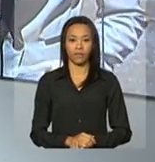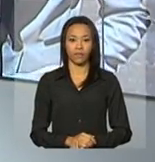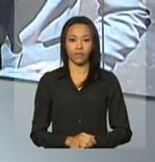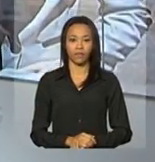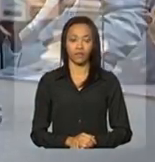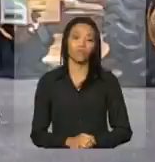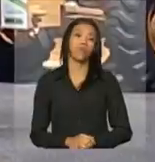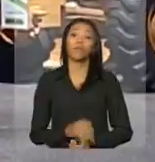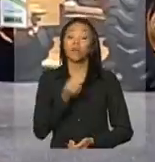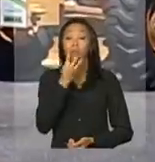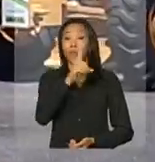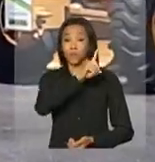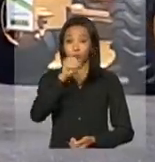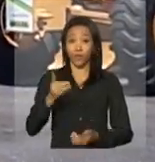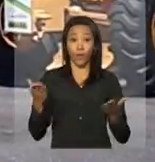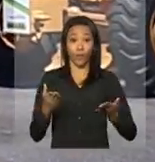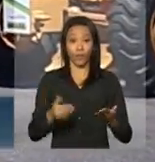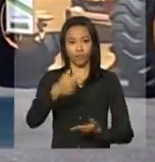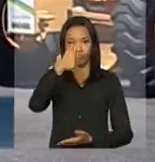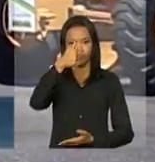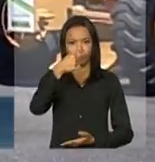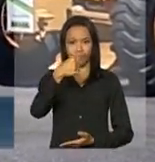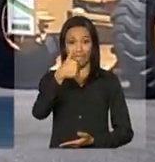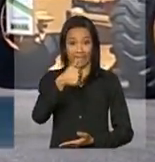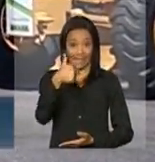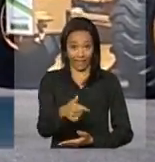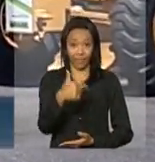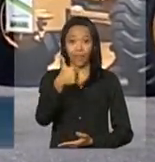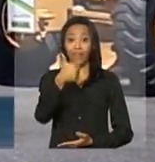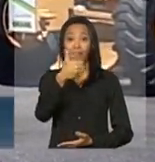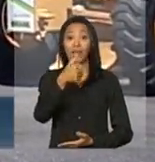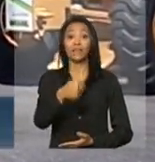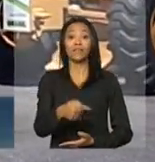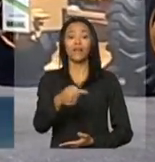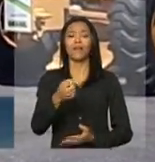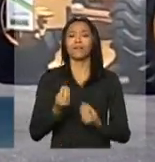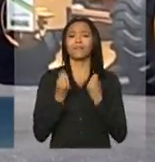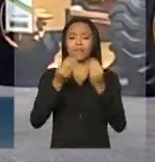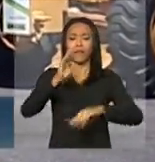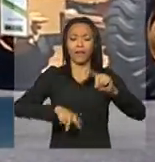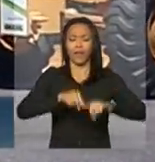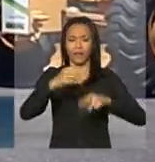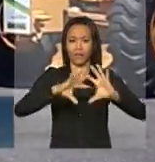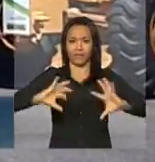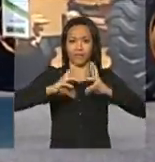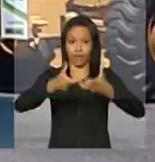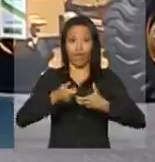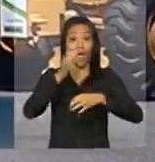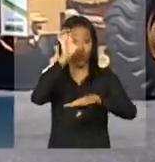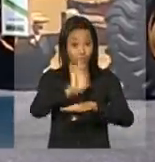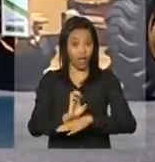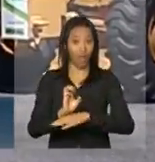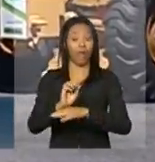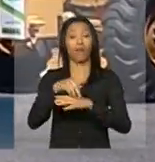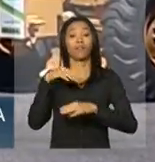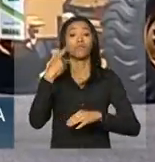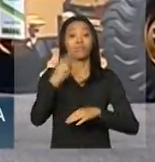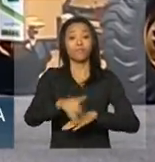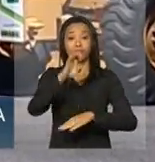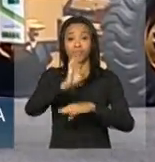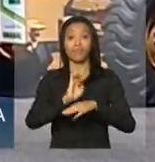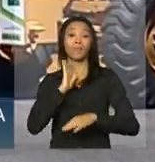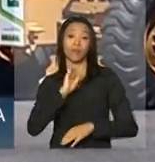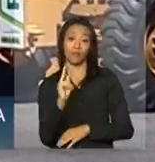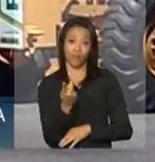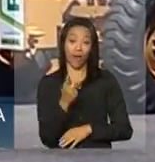Bom dia, Malu. Essa vai ser a 17ª entrega de equipamentos agrícolas ao Estado de Minas Gerais. A ação faz parte do Programa